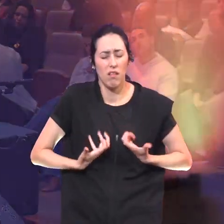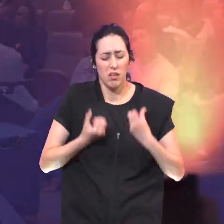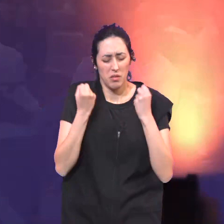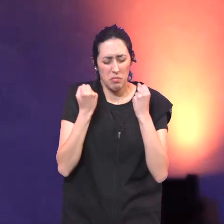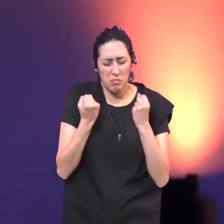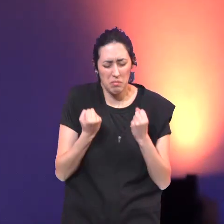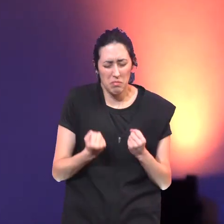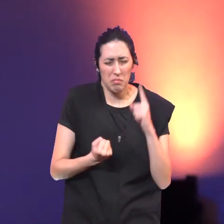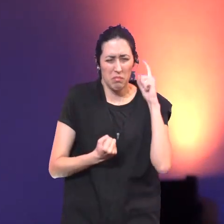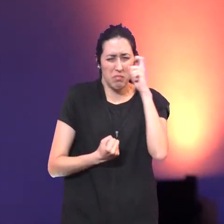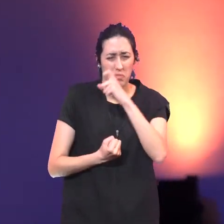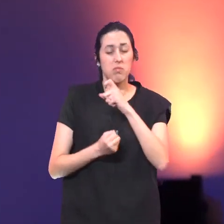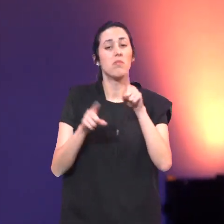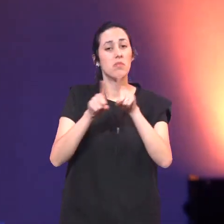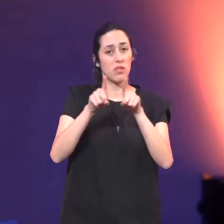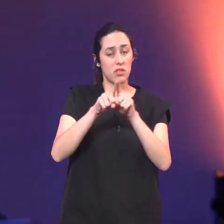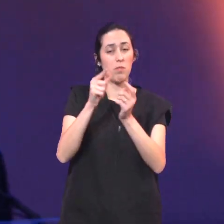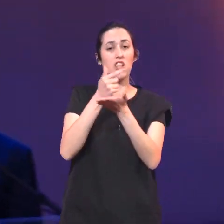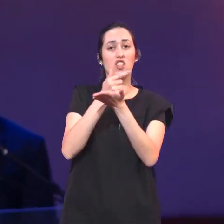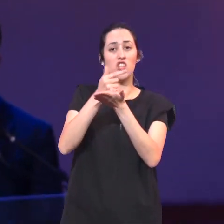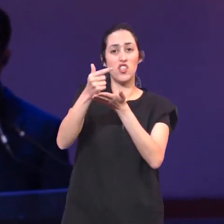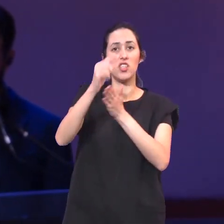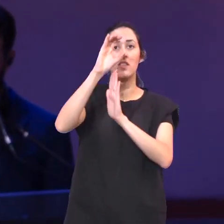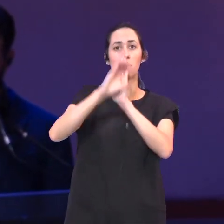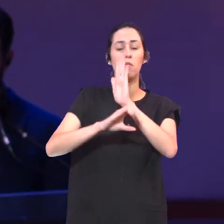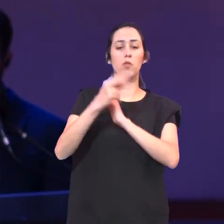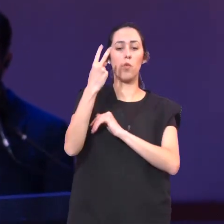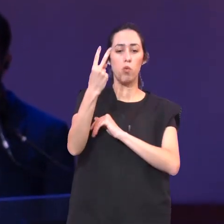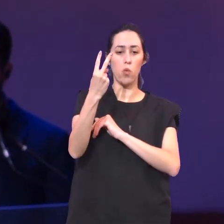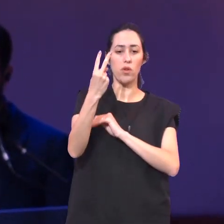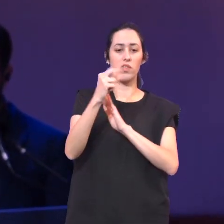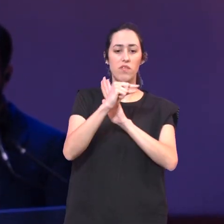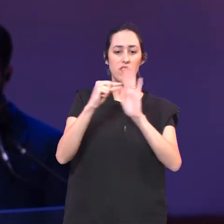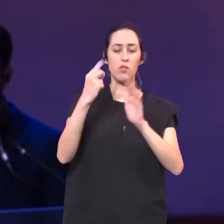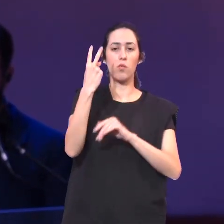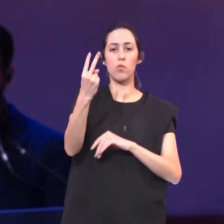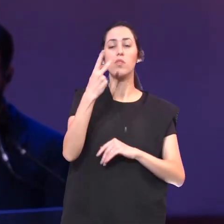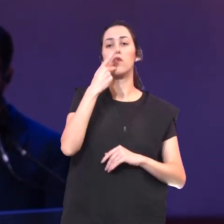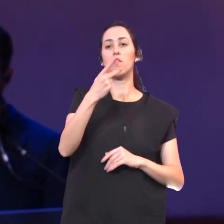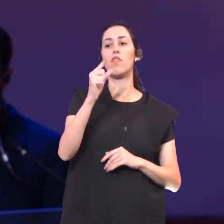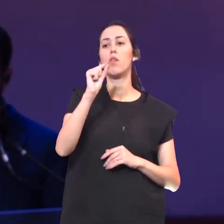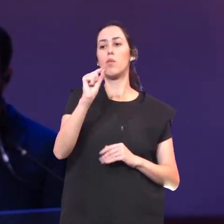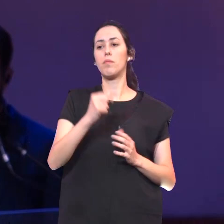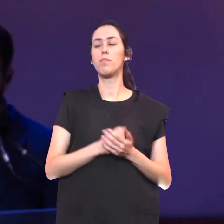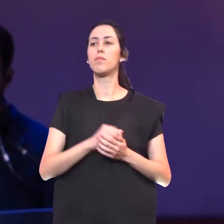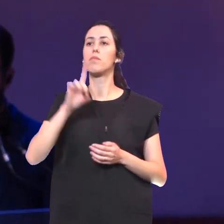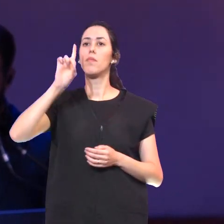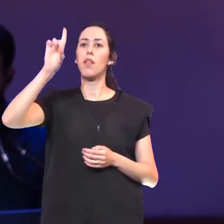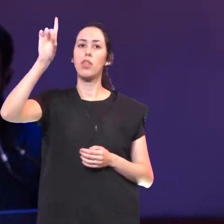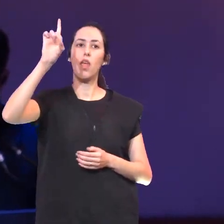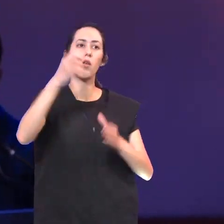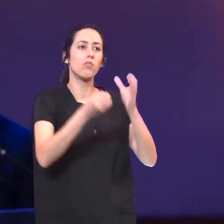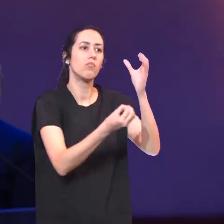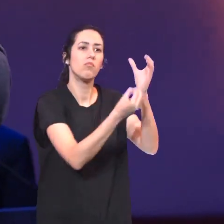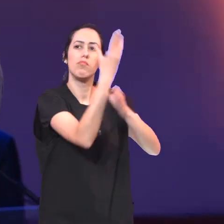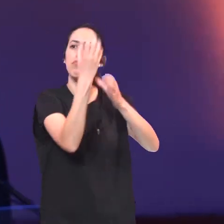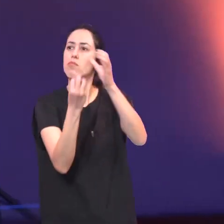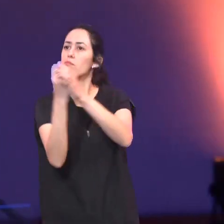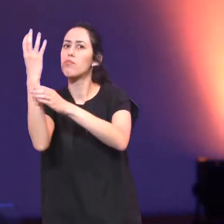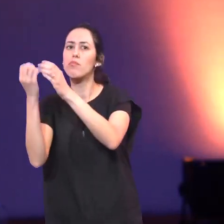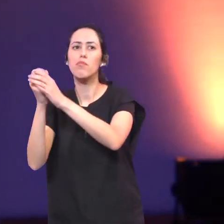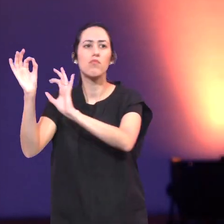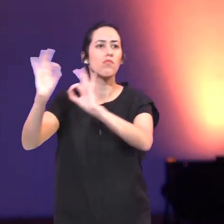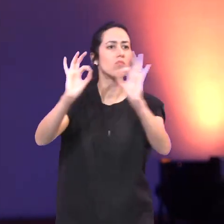A palavra de Deus Diz em Gênesis 2, 2 Que quando Deus Terminara a obra Que fizera